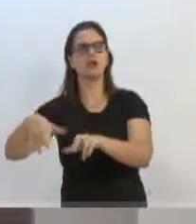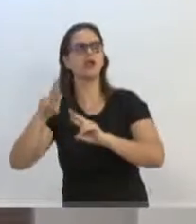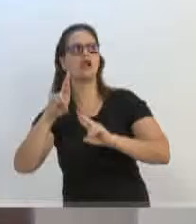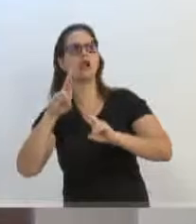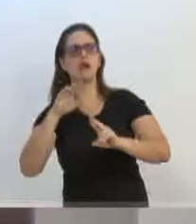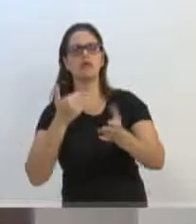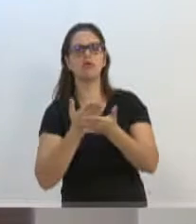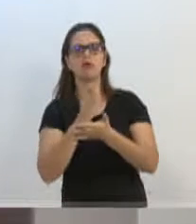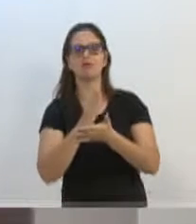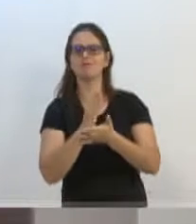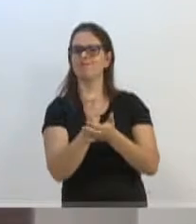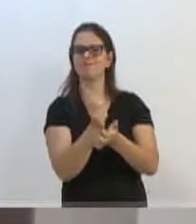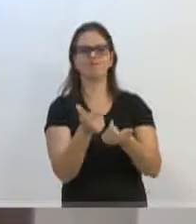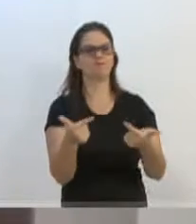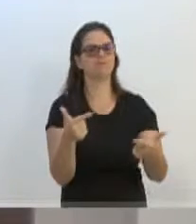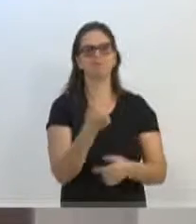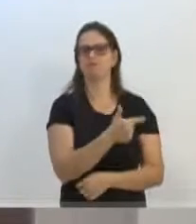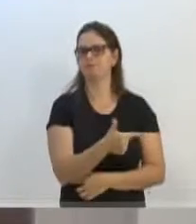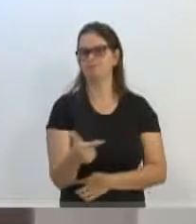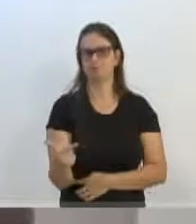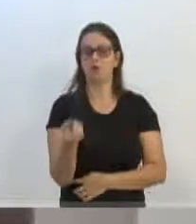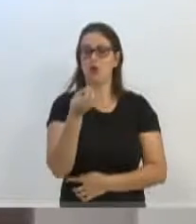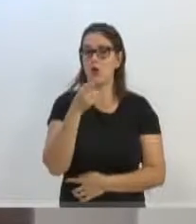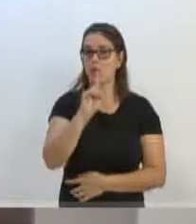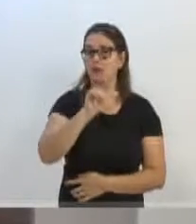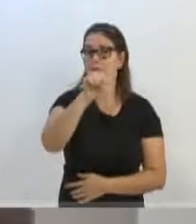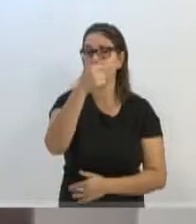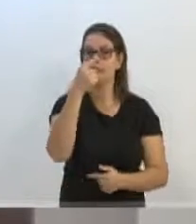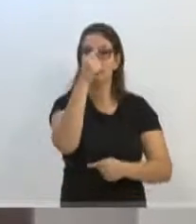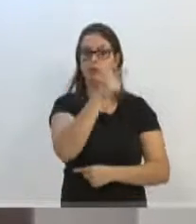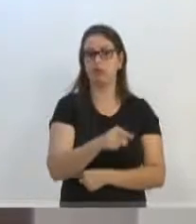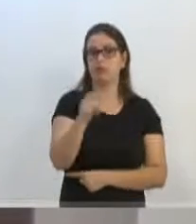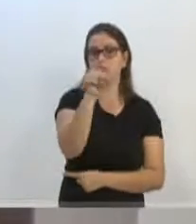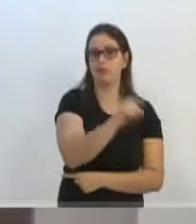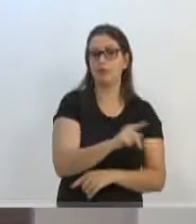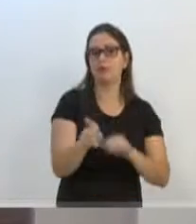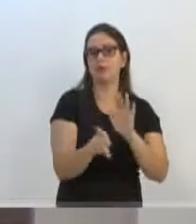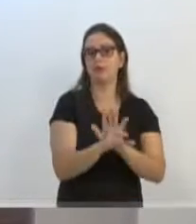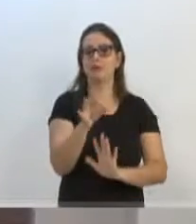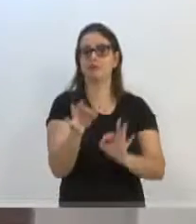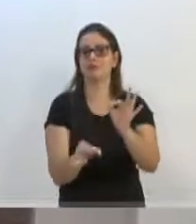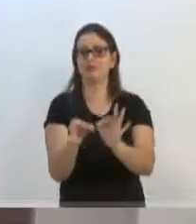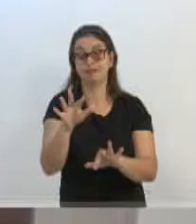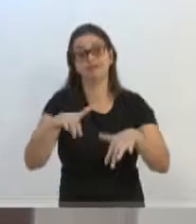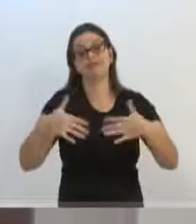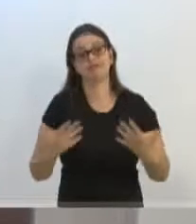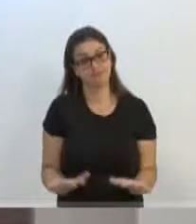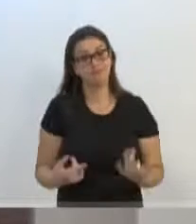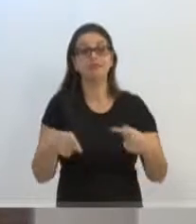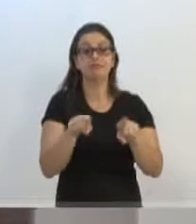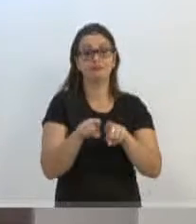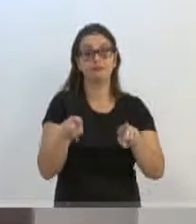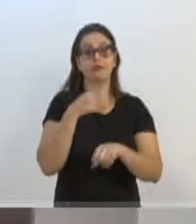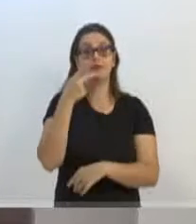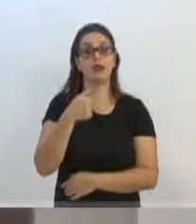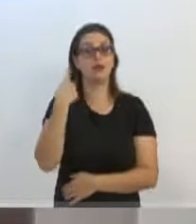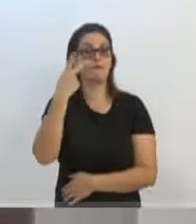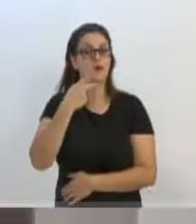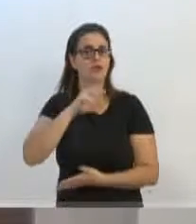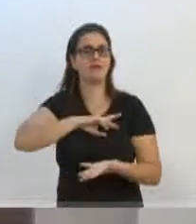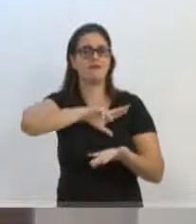algo que não vai ser real, ou de algo que depois vai ser, na verdade, anulado no judiciário. E quero dizer mais, os vereadores têm vários